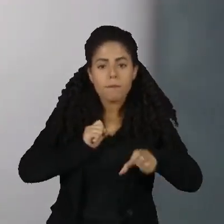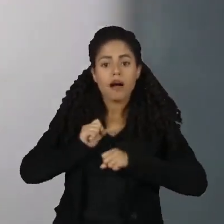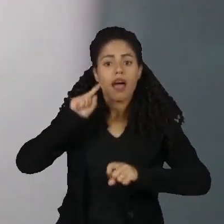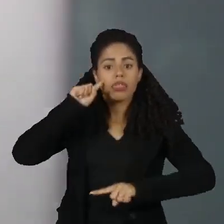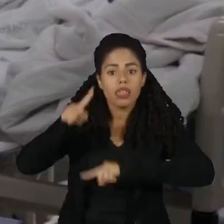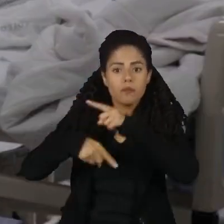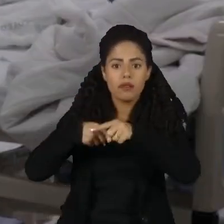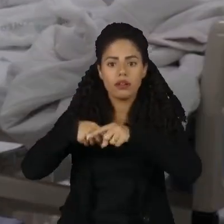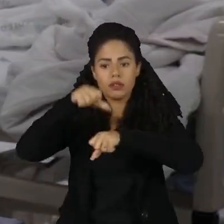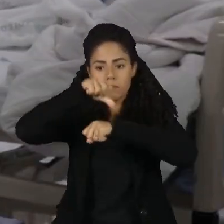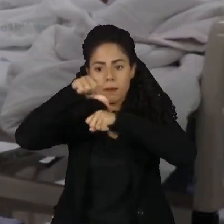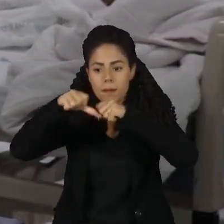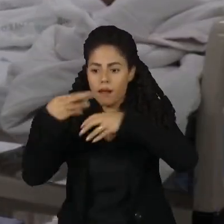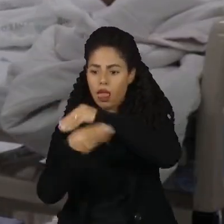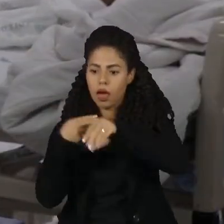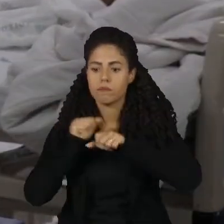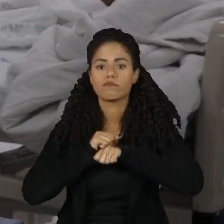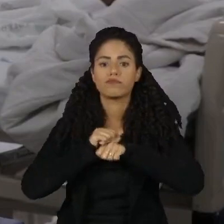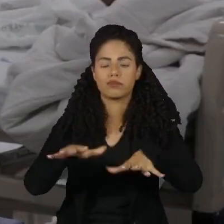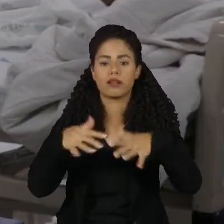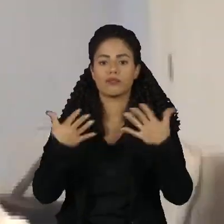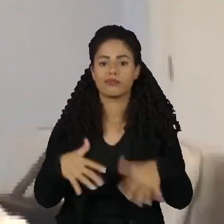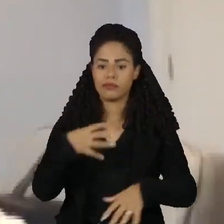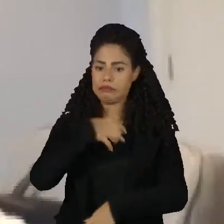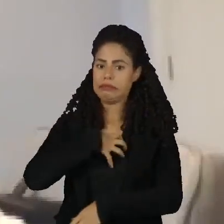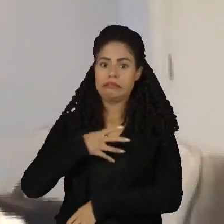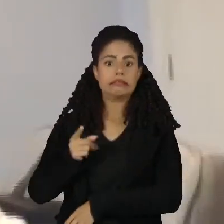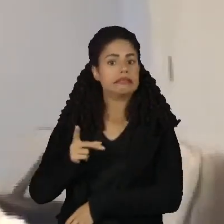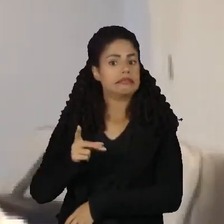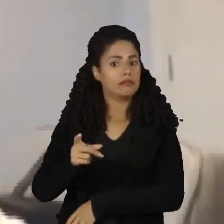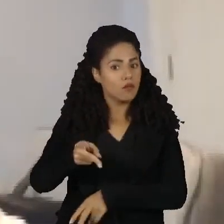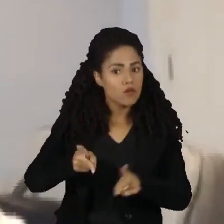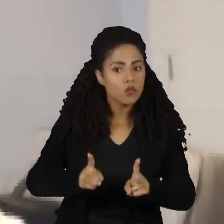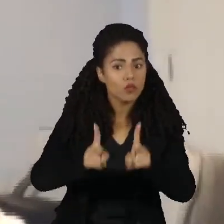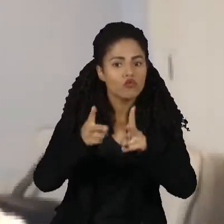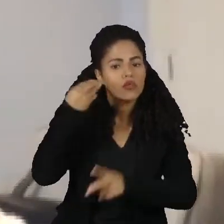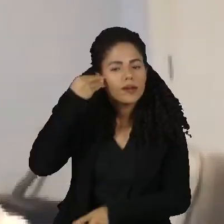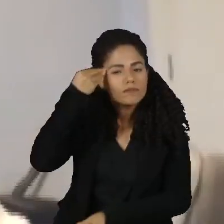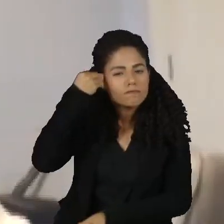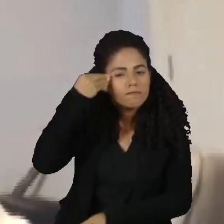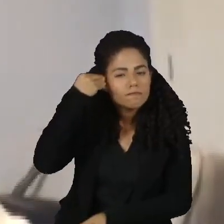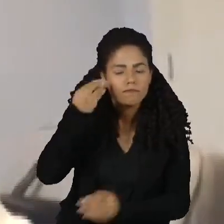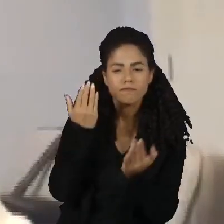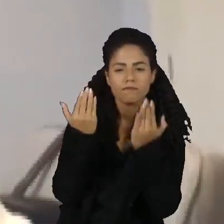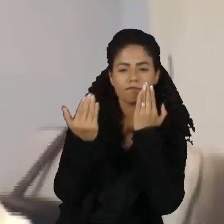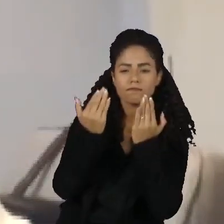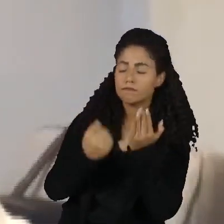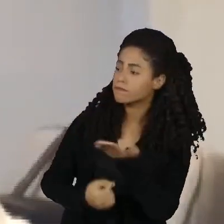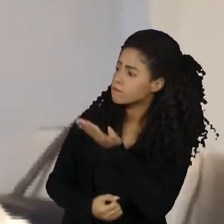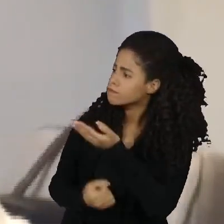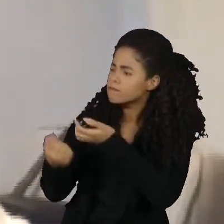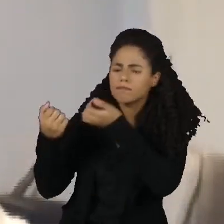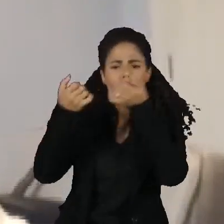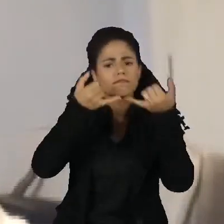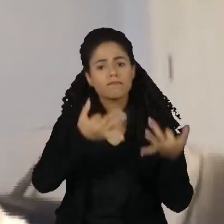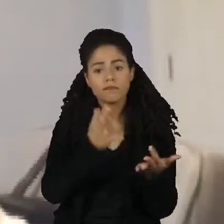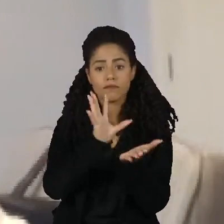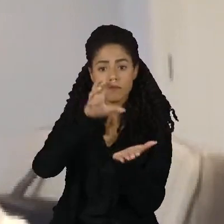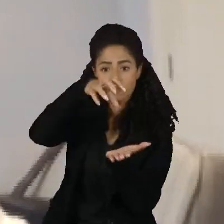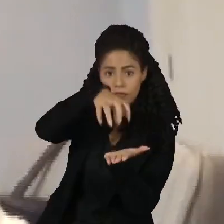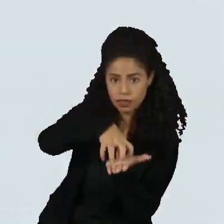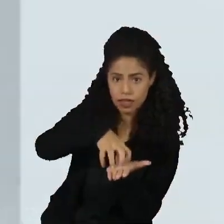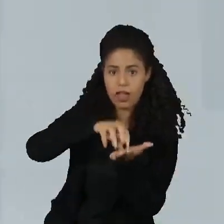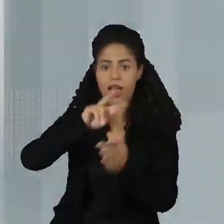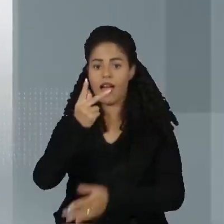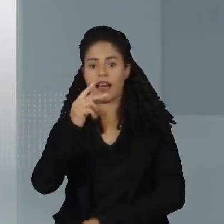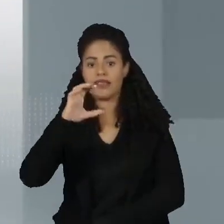variante Ômicron, permaneceu mais com os sintomas. Esta neuropsicóloga lidera um estudo semelhante no Instituto do Coração, em